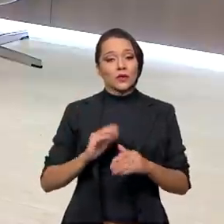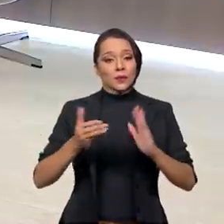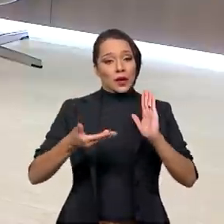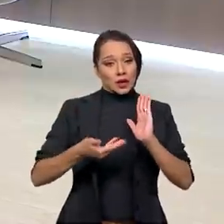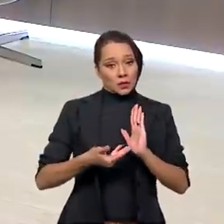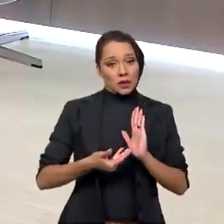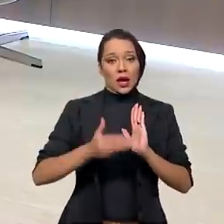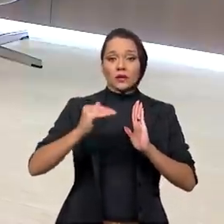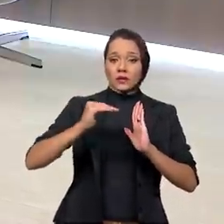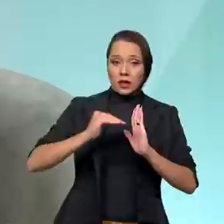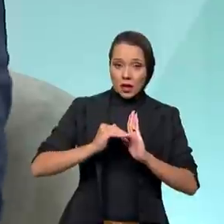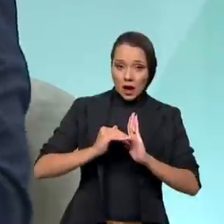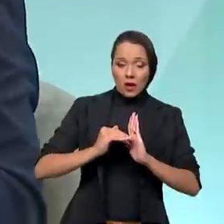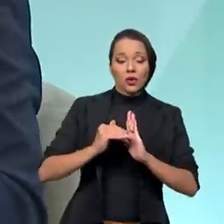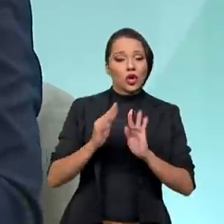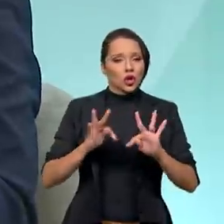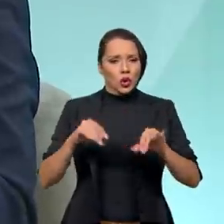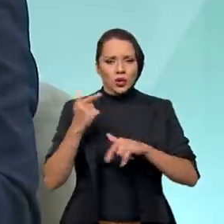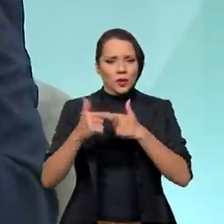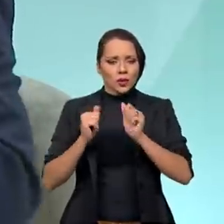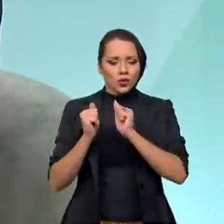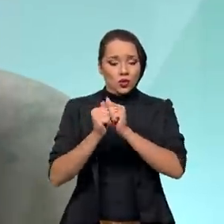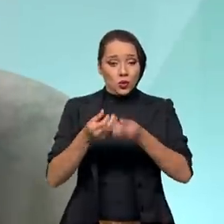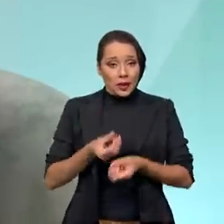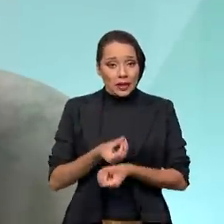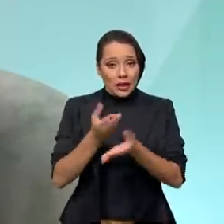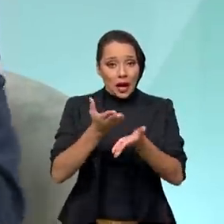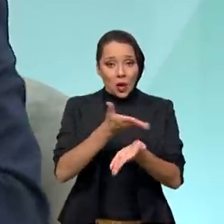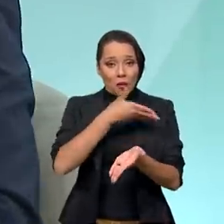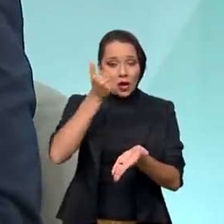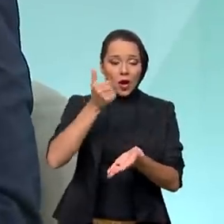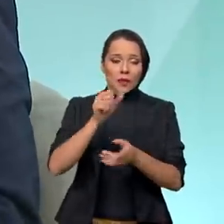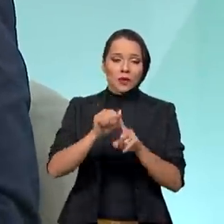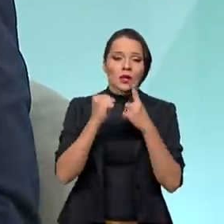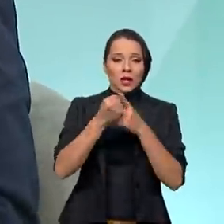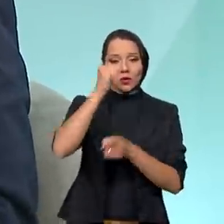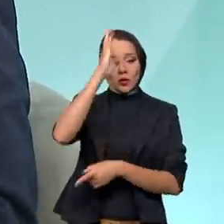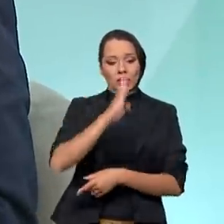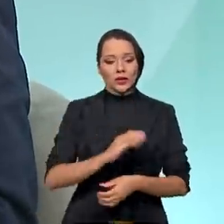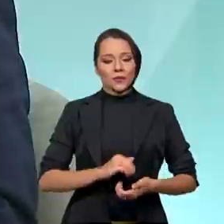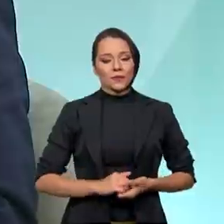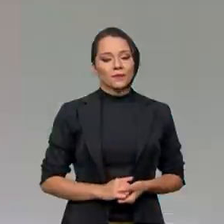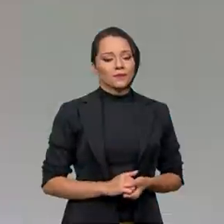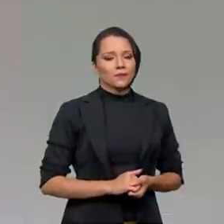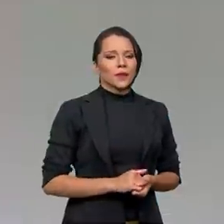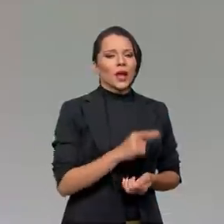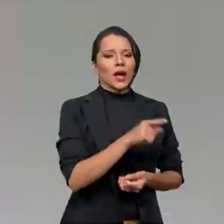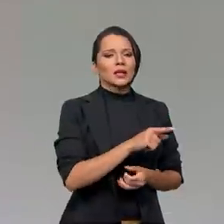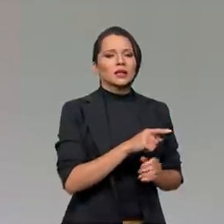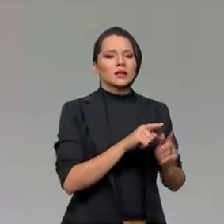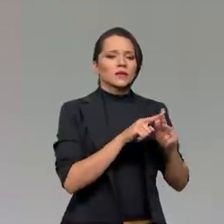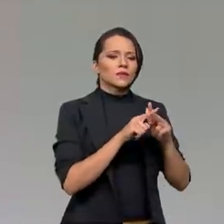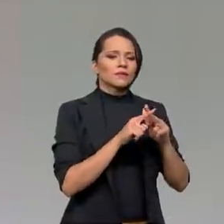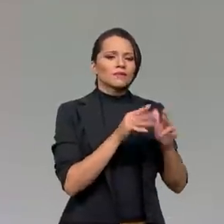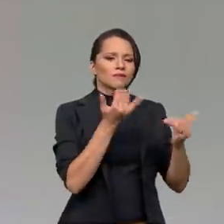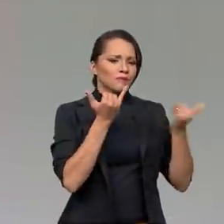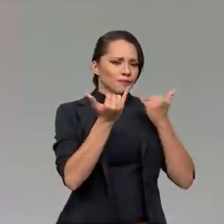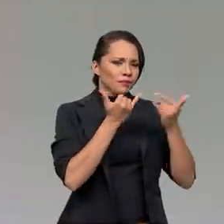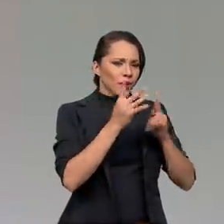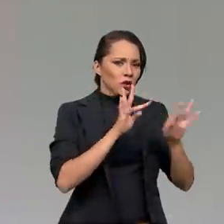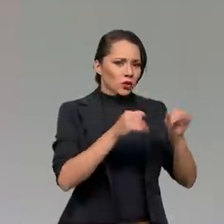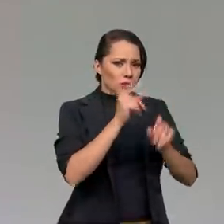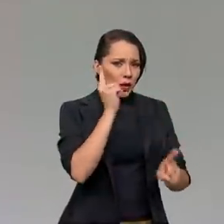Deputados, Senado Federal, para que a gente possa entregar o melhor para a sociedade brasileira. Essas informações todas podem ser